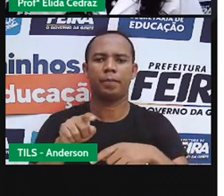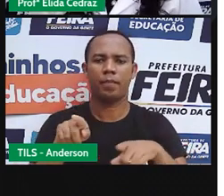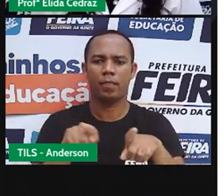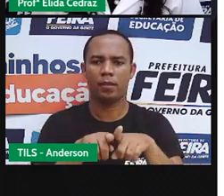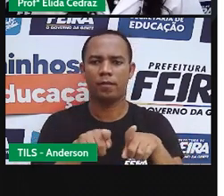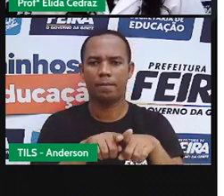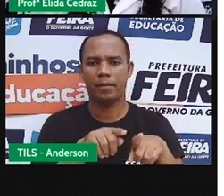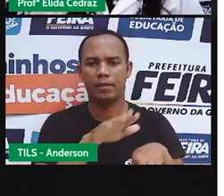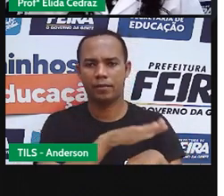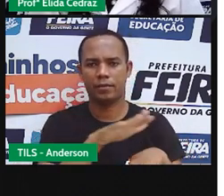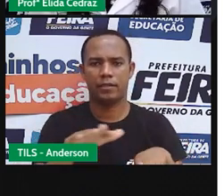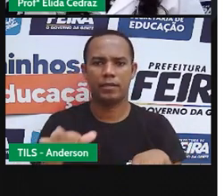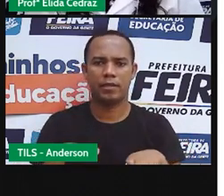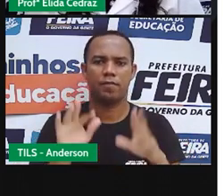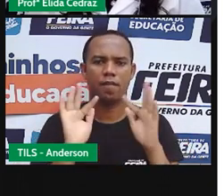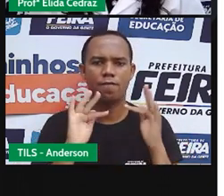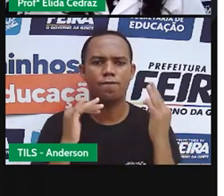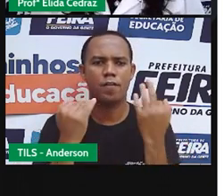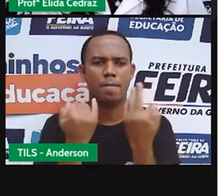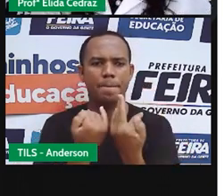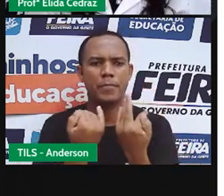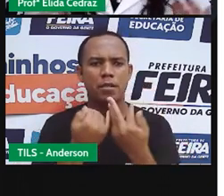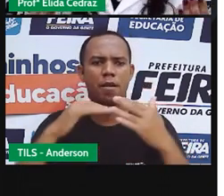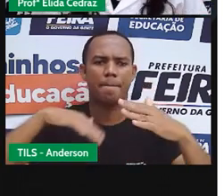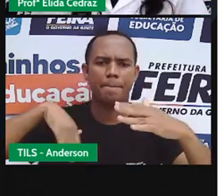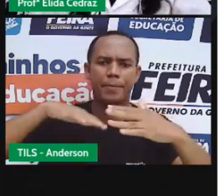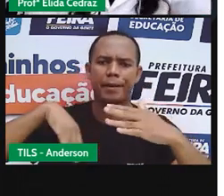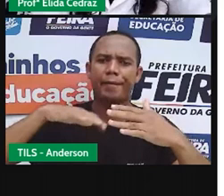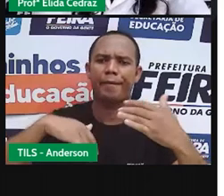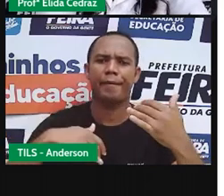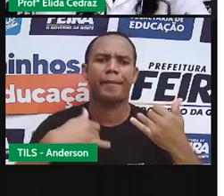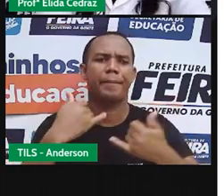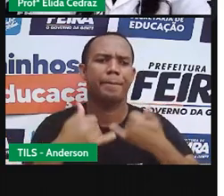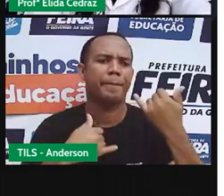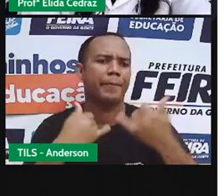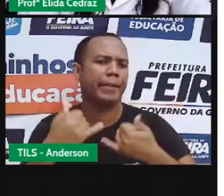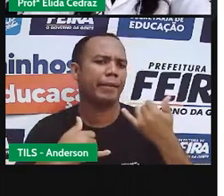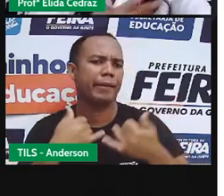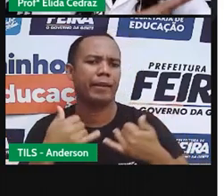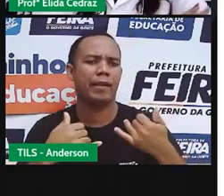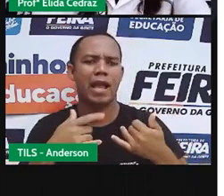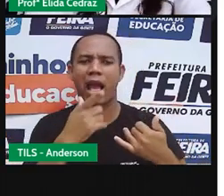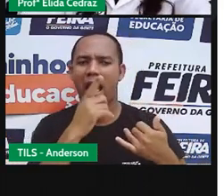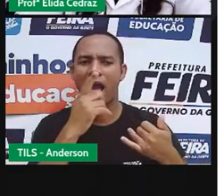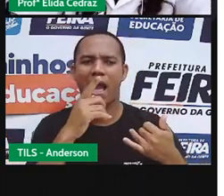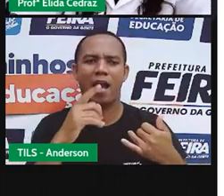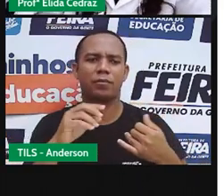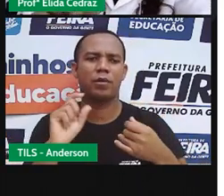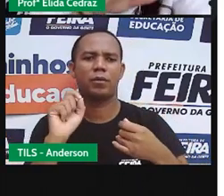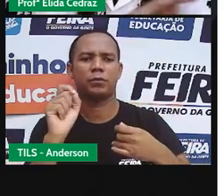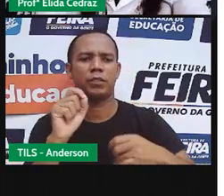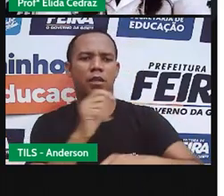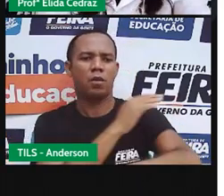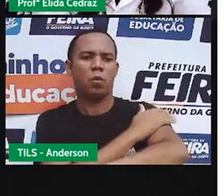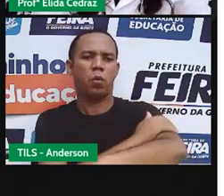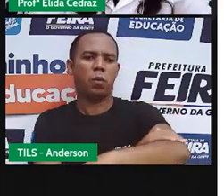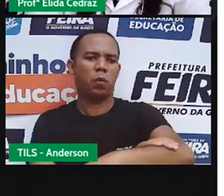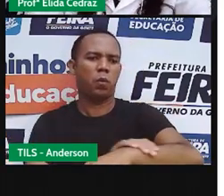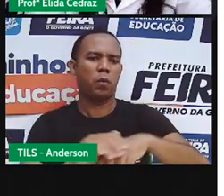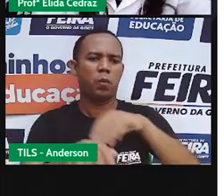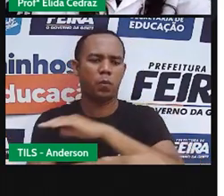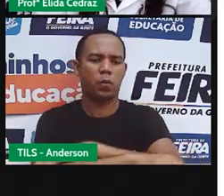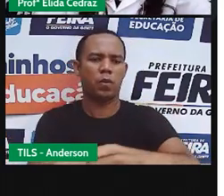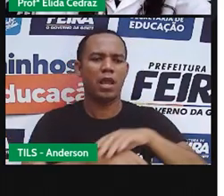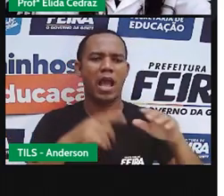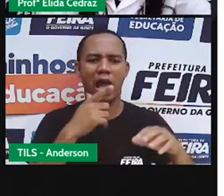crianças foram com a família para a praia. Então, na água, o protetor solar, ele sobe por causa do sal